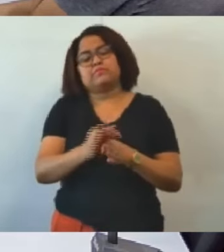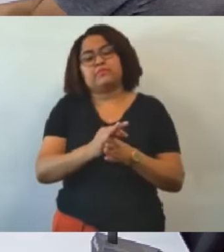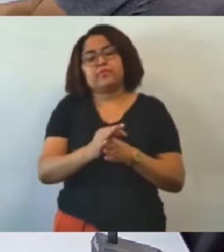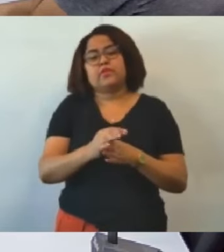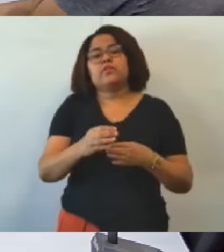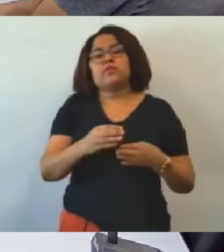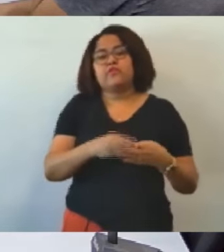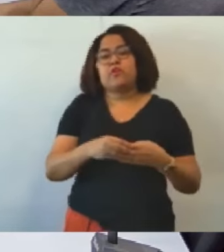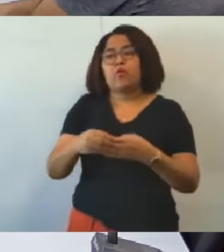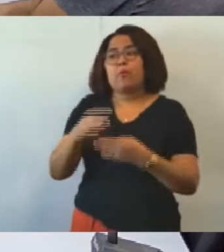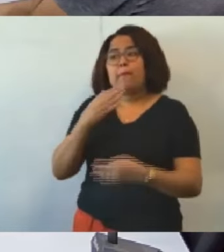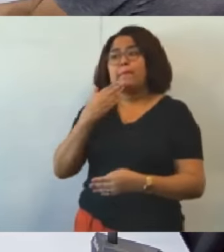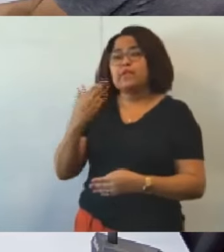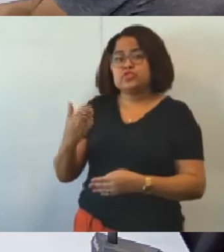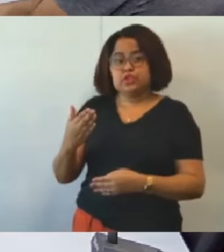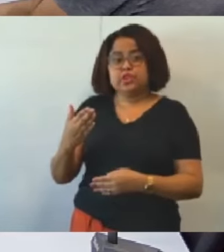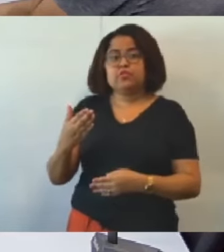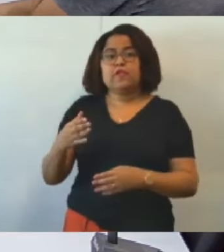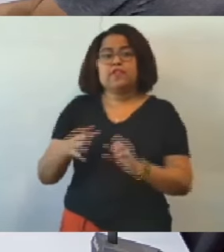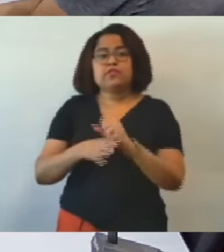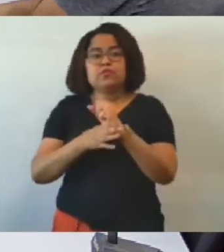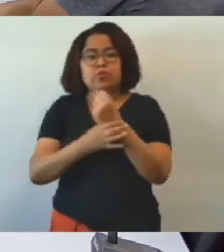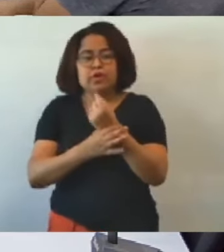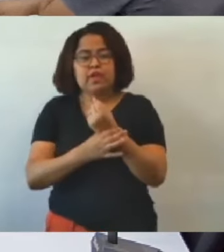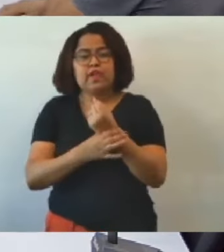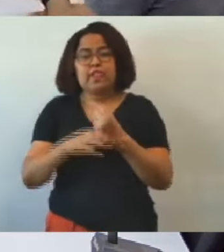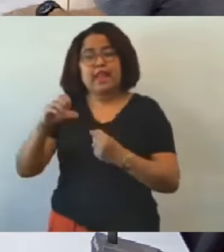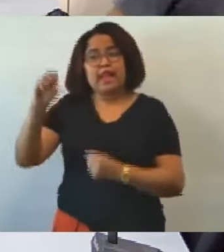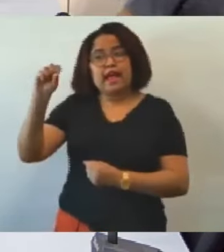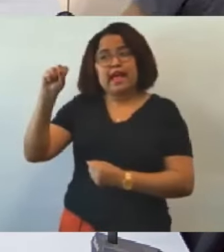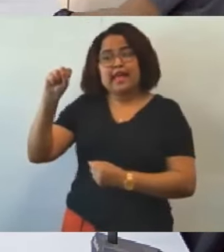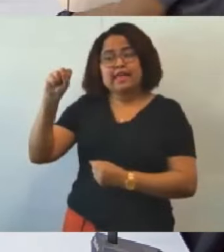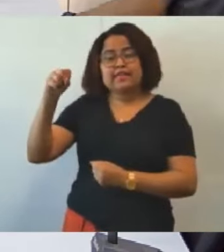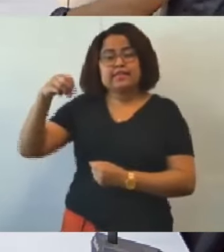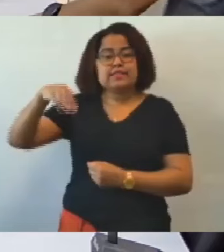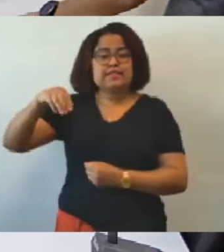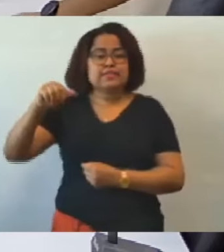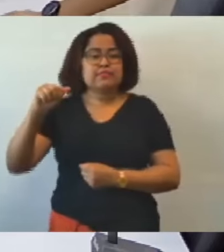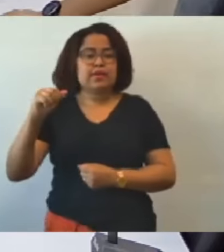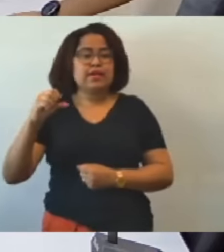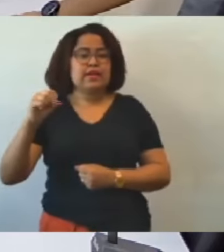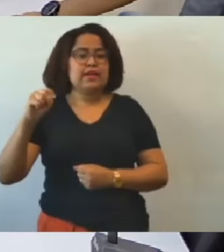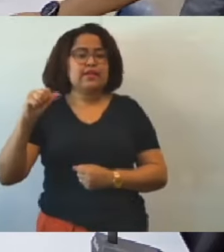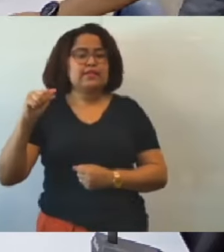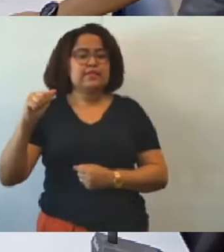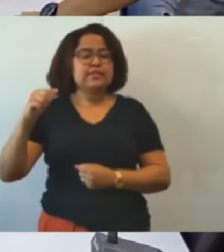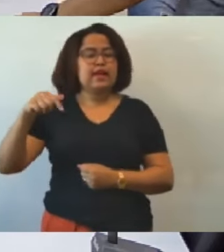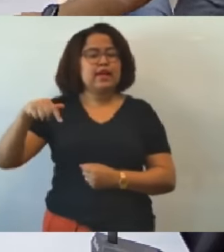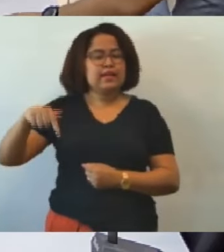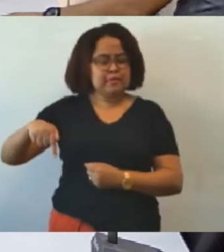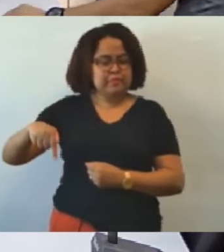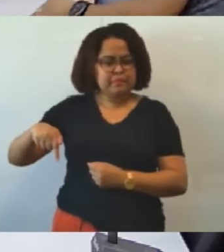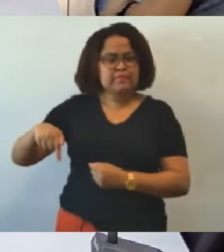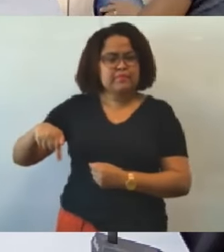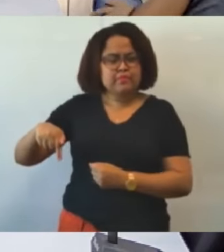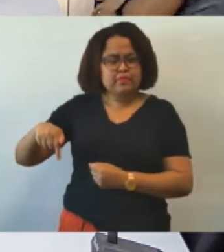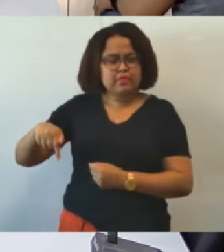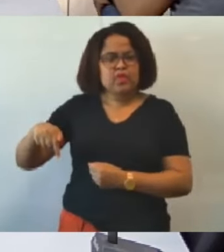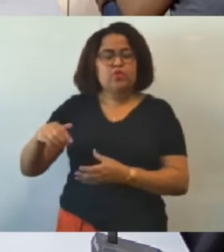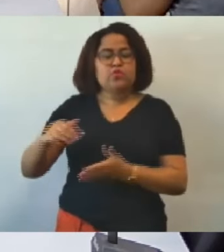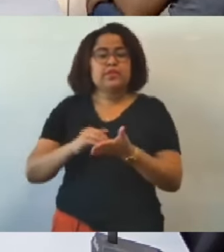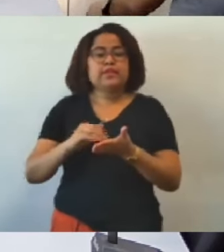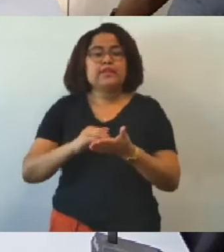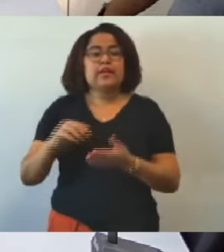Social e Segurança Alimentar de Mazac ao secretário Josué Valadão